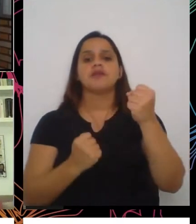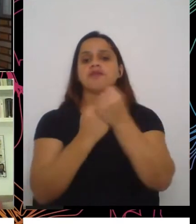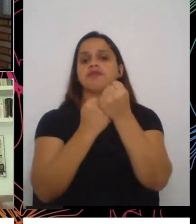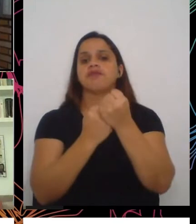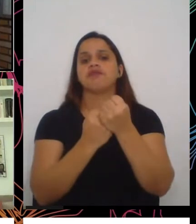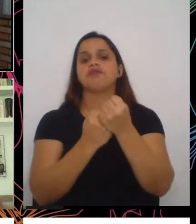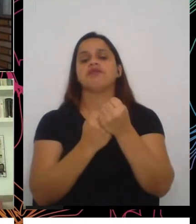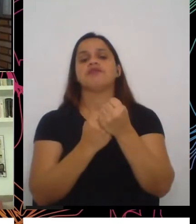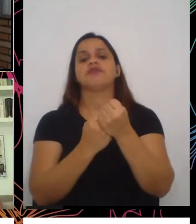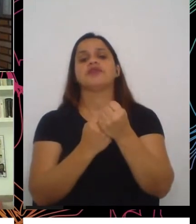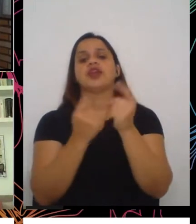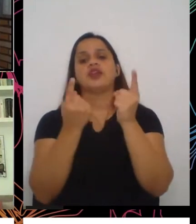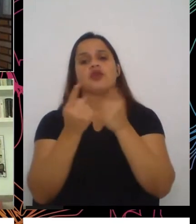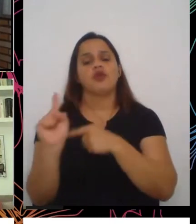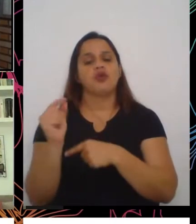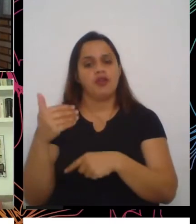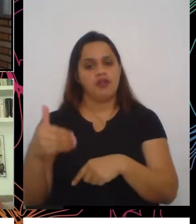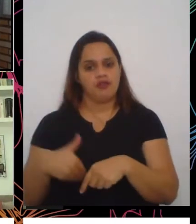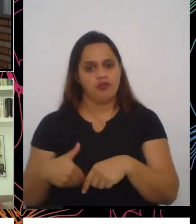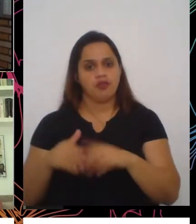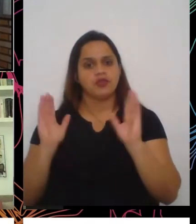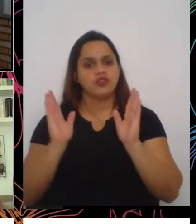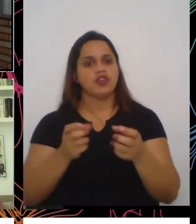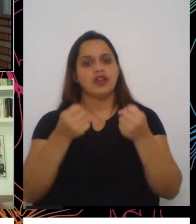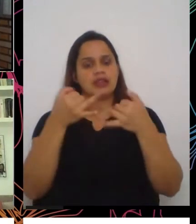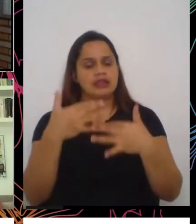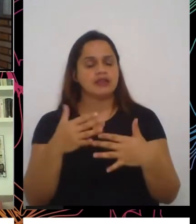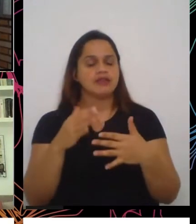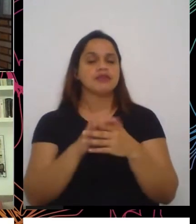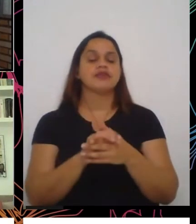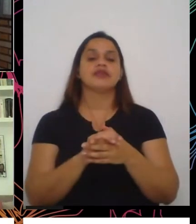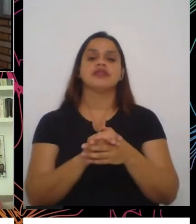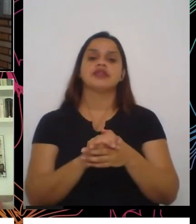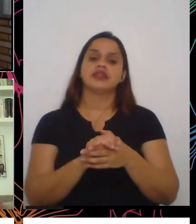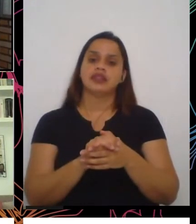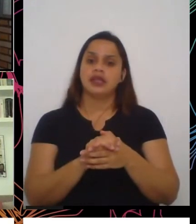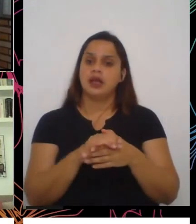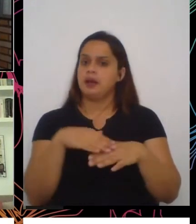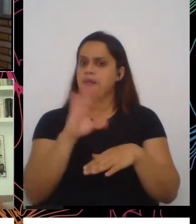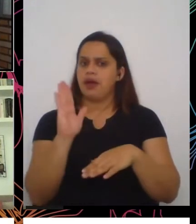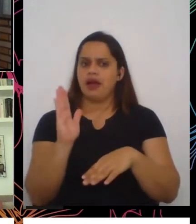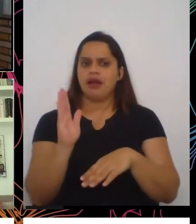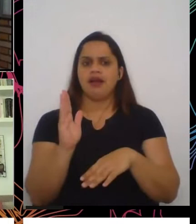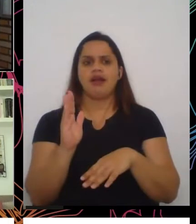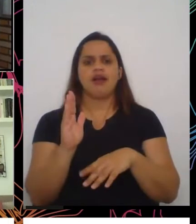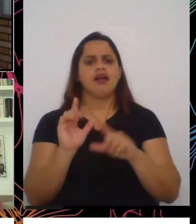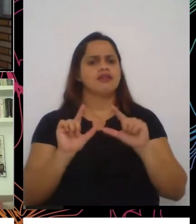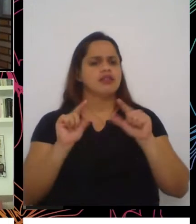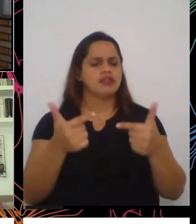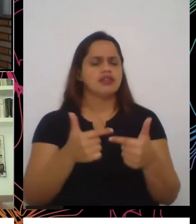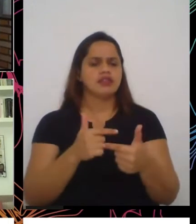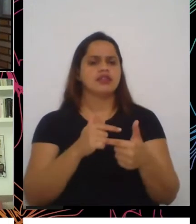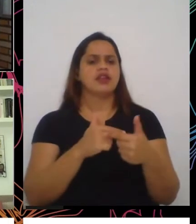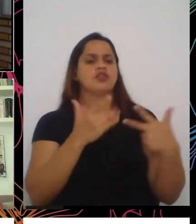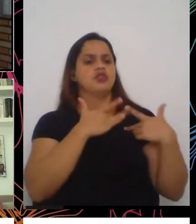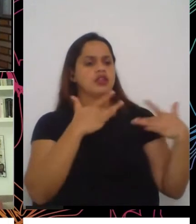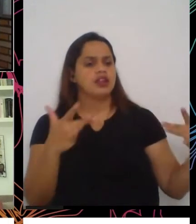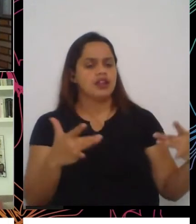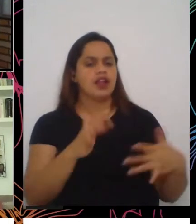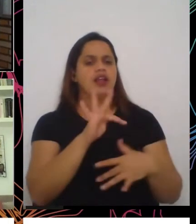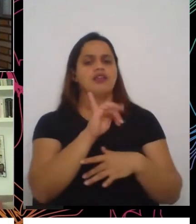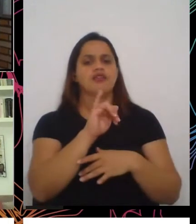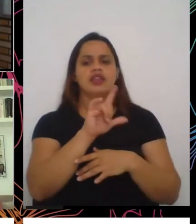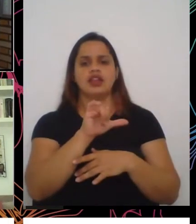né, como já foi dito aqui, para mim, das ações de filantropia e de solidariedade, há algo